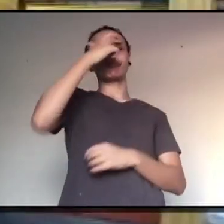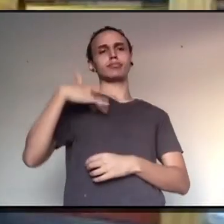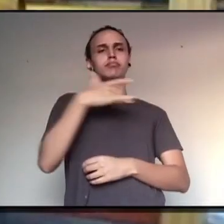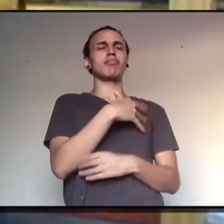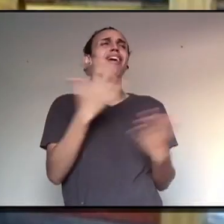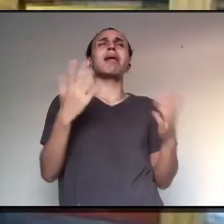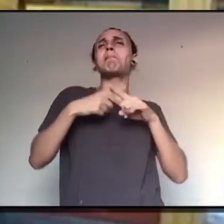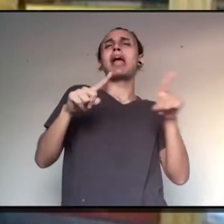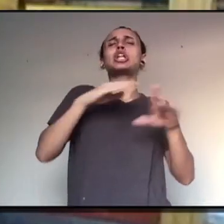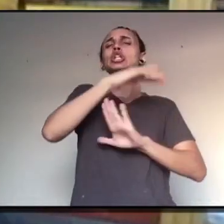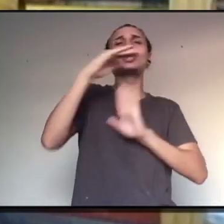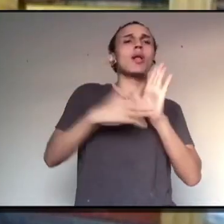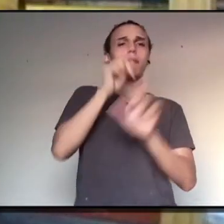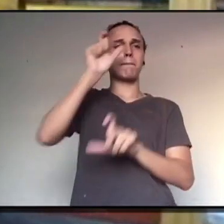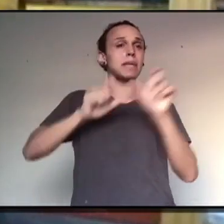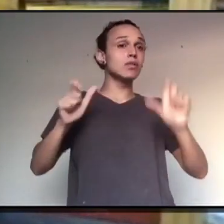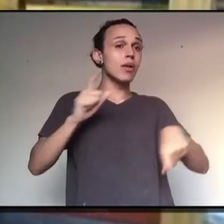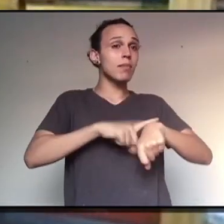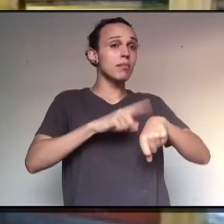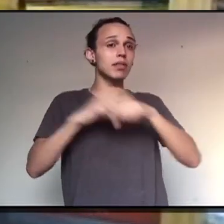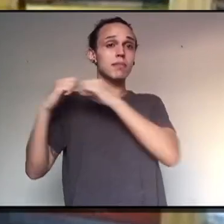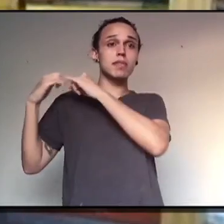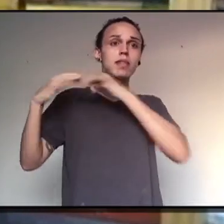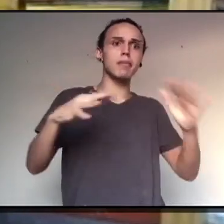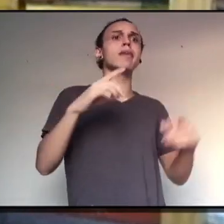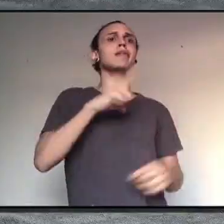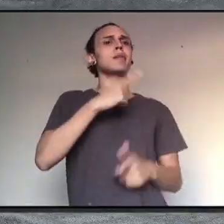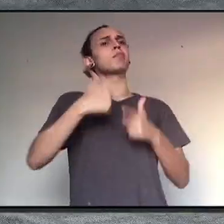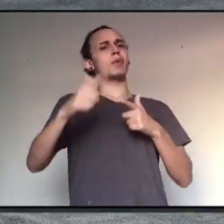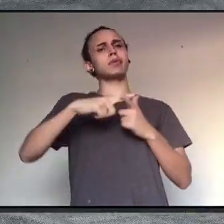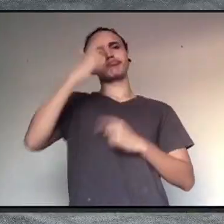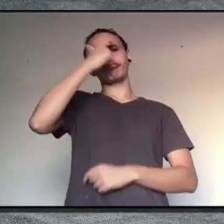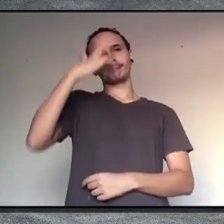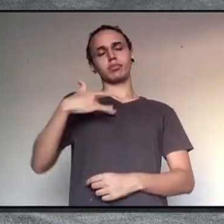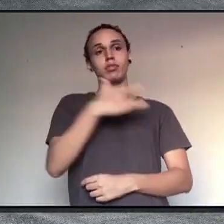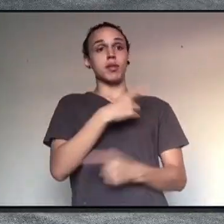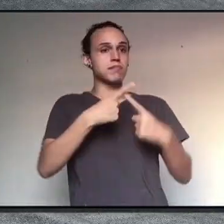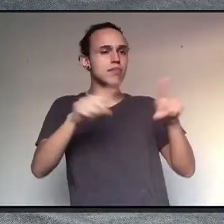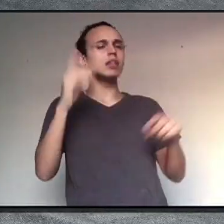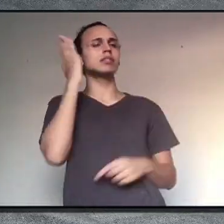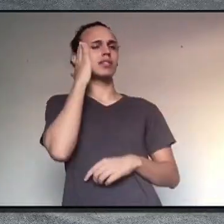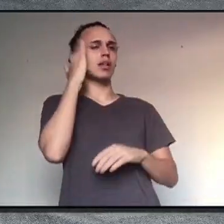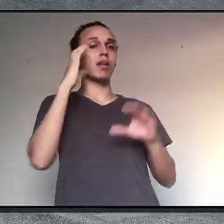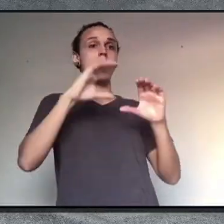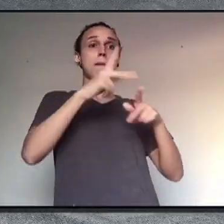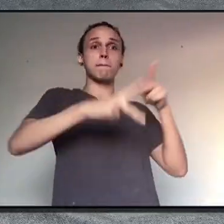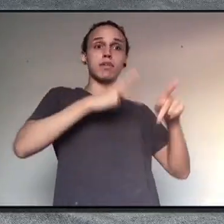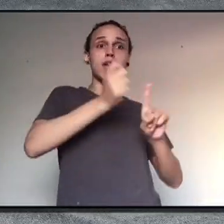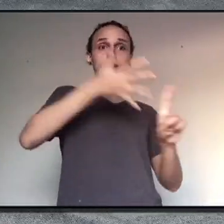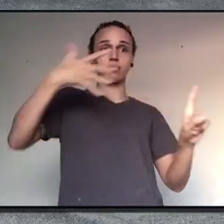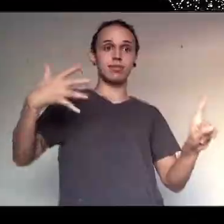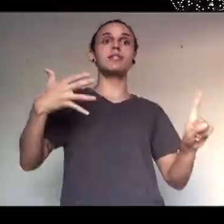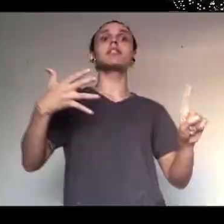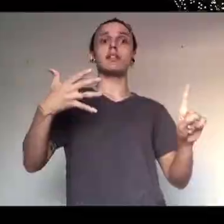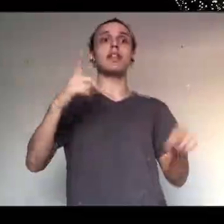mundo com as questões de saúde mental mais afloradas. Mas a gente sabe que a população LGBT é uma população que já tem uma